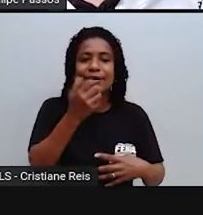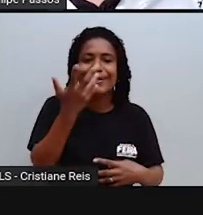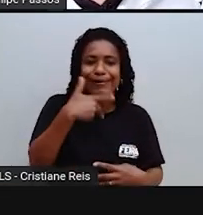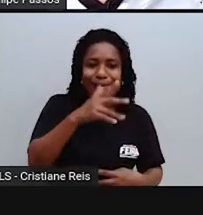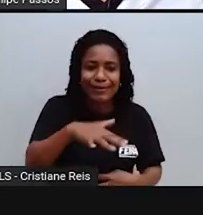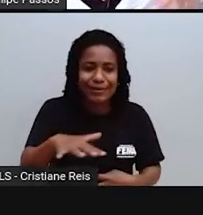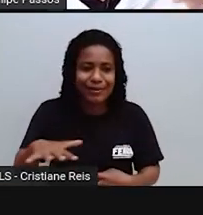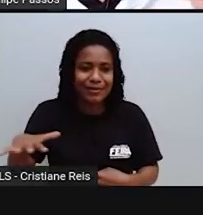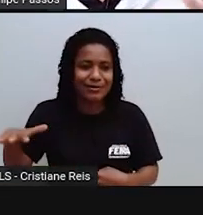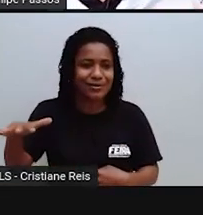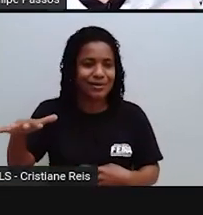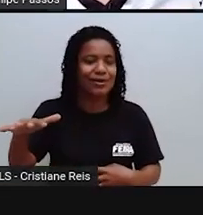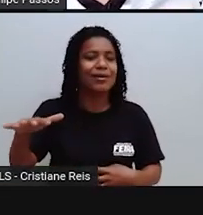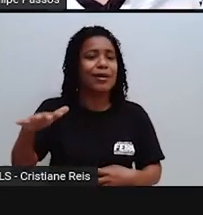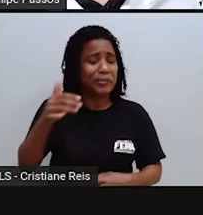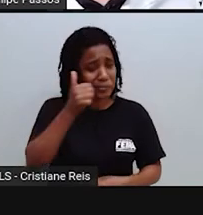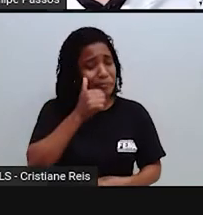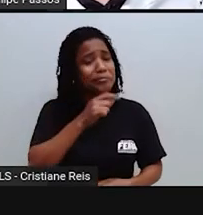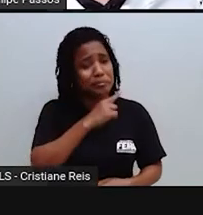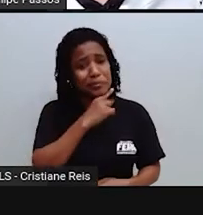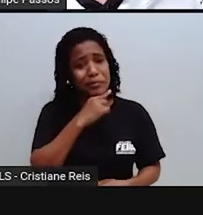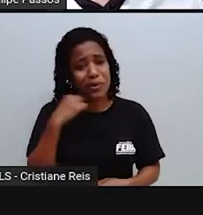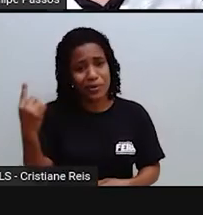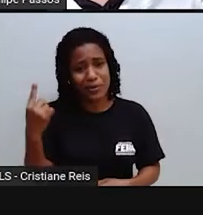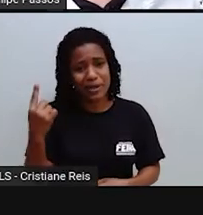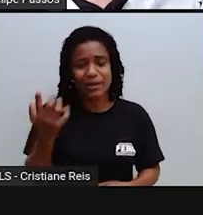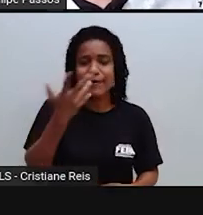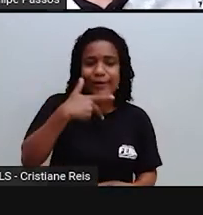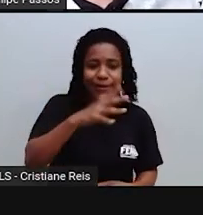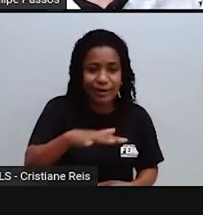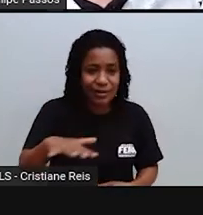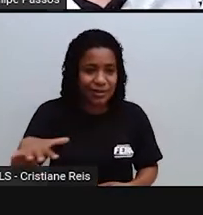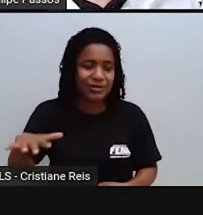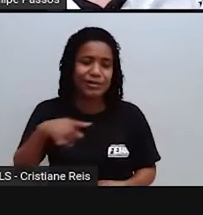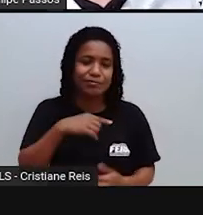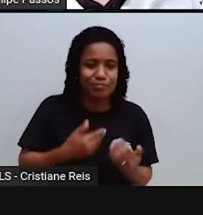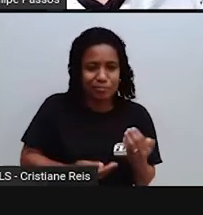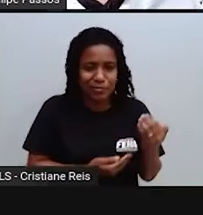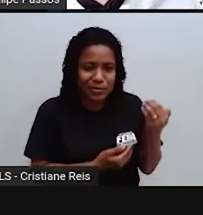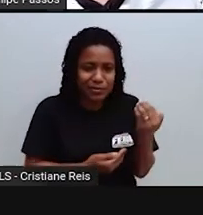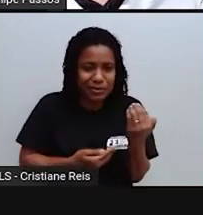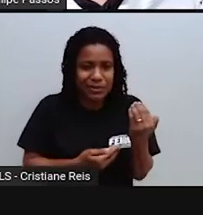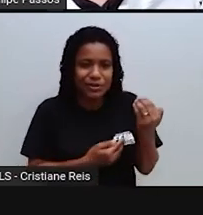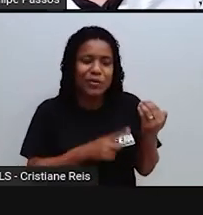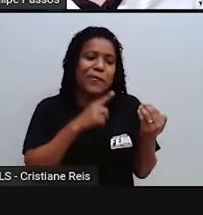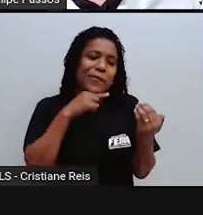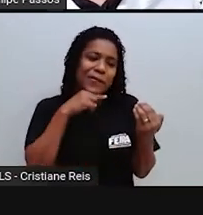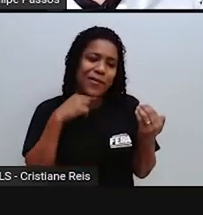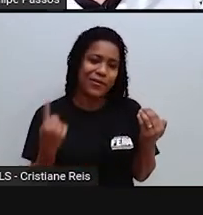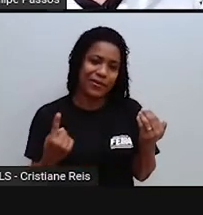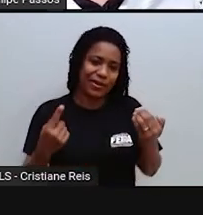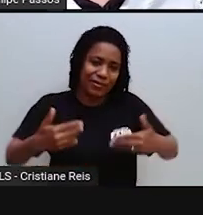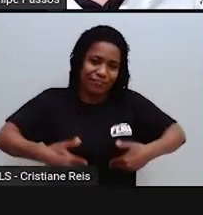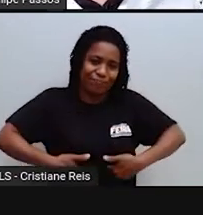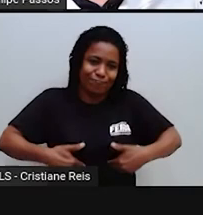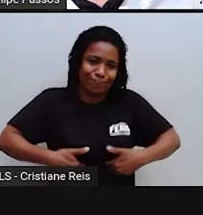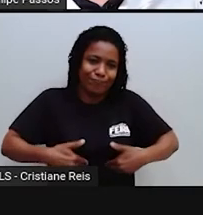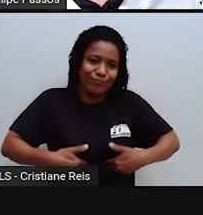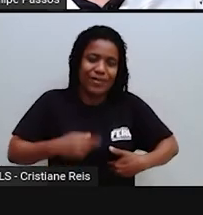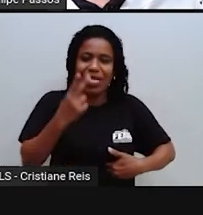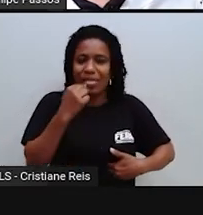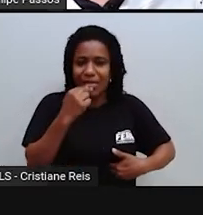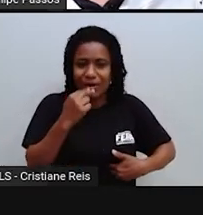desnutrição das crianças e à falta de um pré-natal, de um acompanhamento durante a gestação. Combater epidemias comuns, como AIDS,